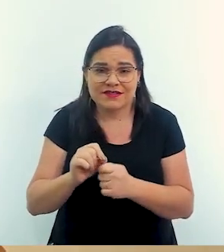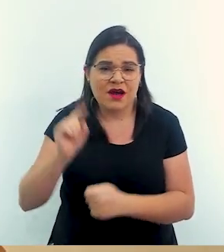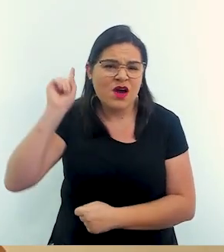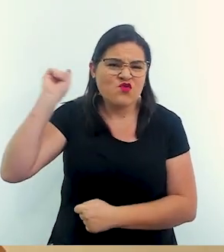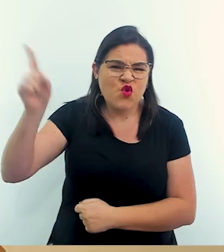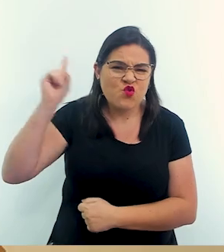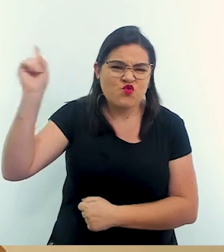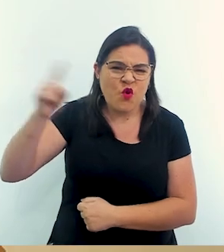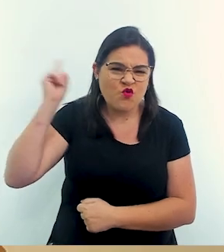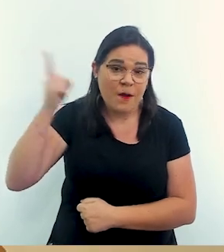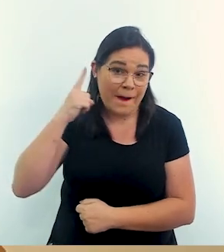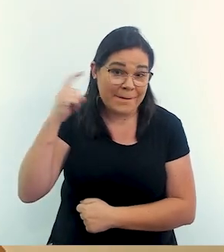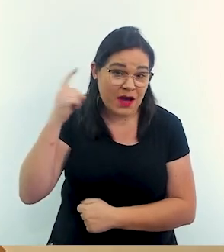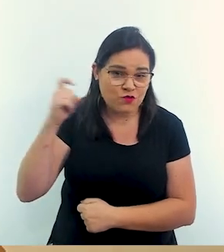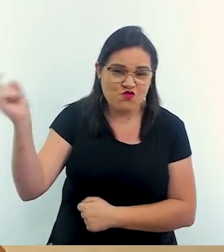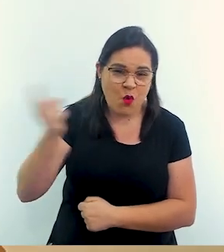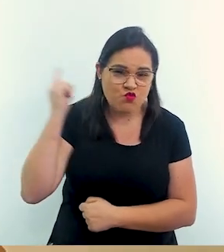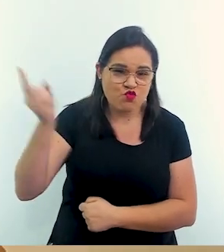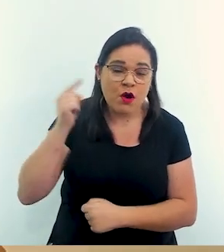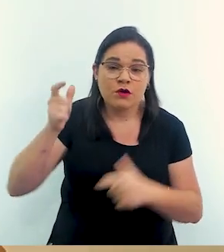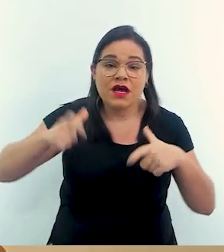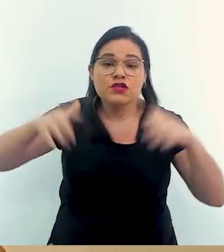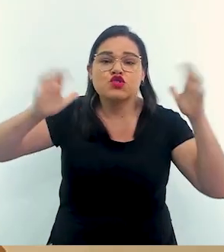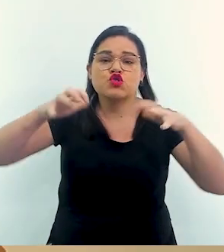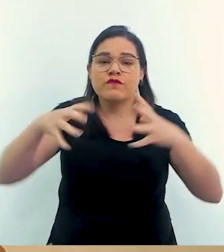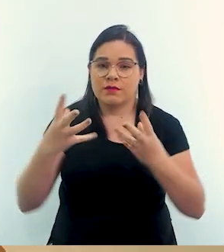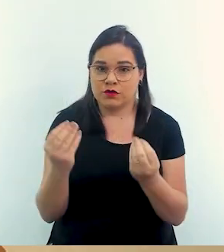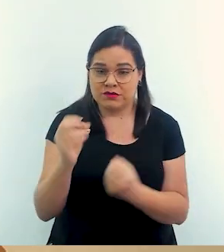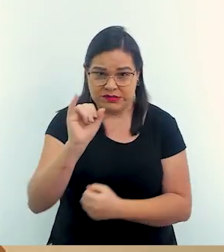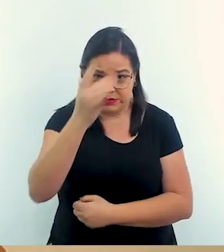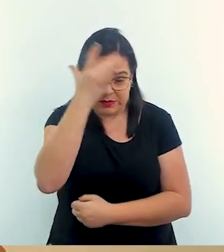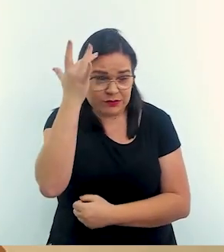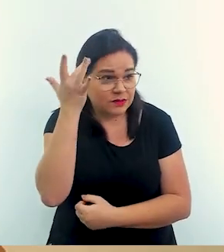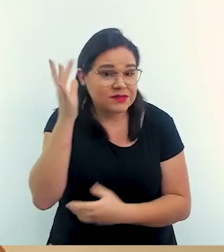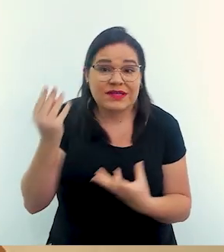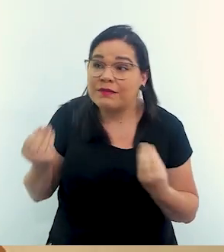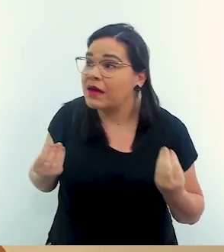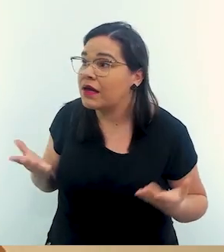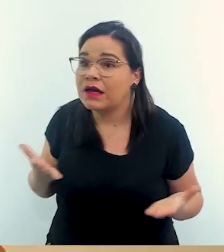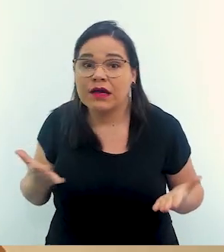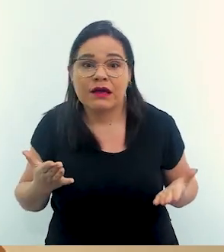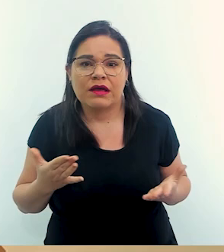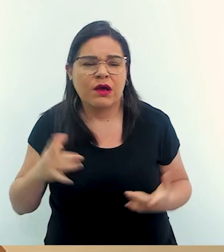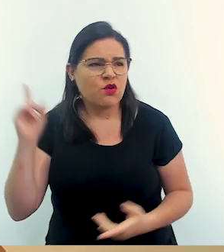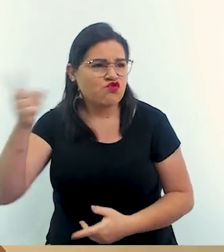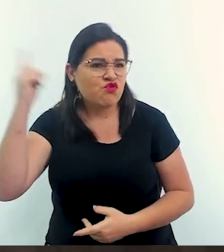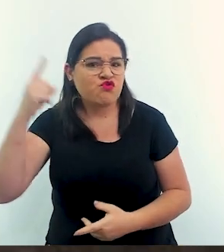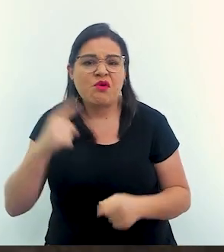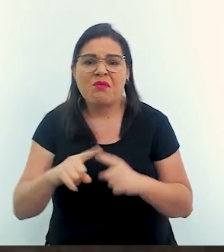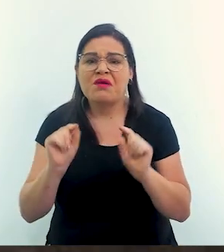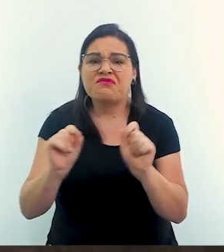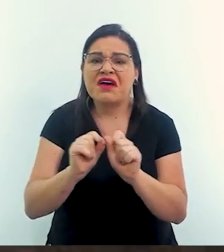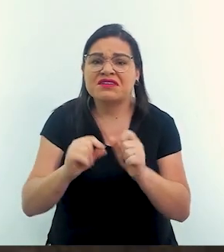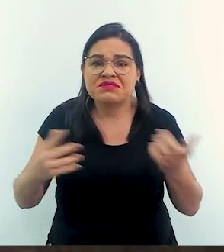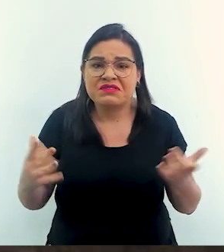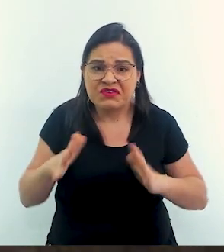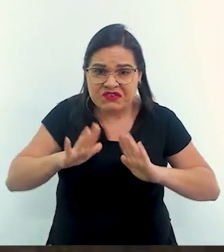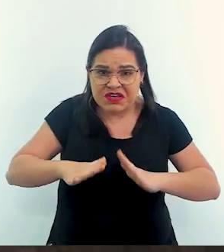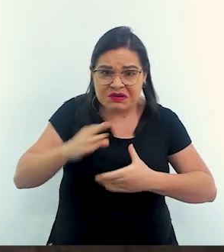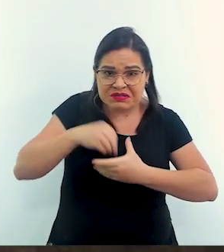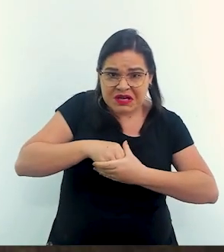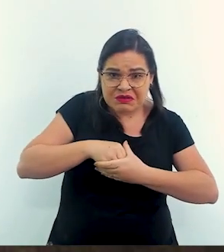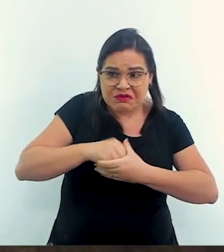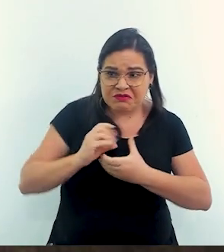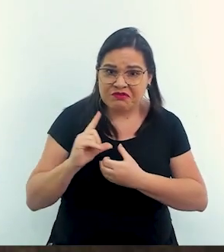uma sirene perto de um local que vai chover muito se as pessoas não sabem o que fazer quando a sirene toca. Exatamente.